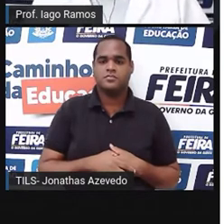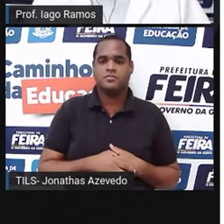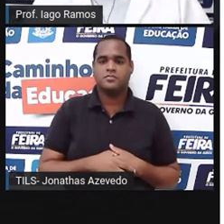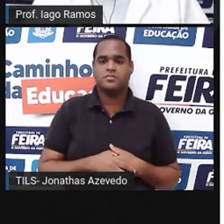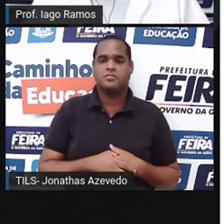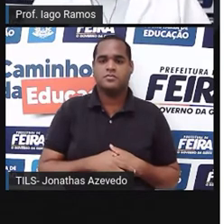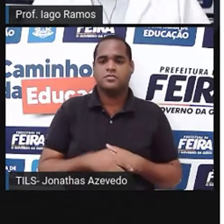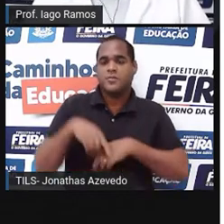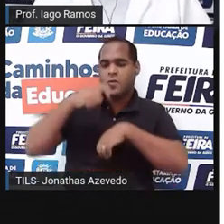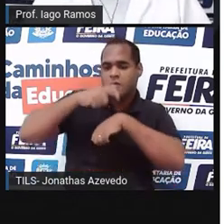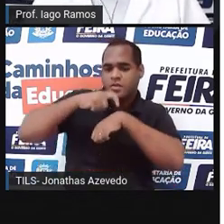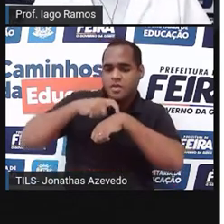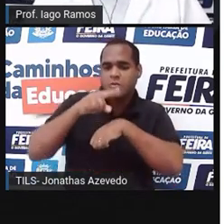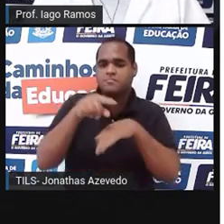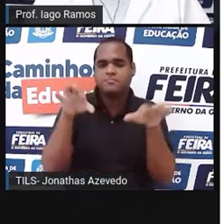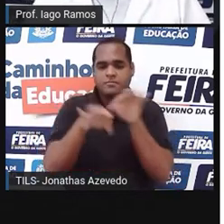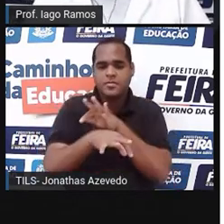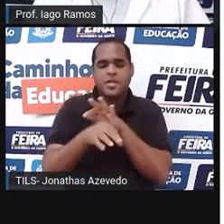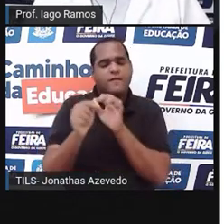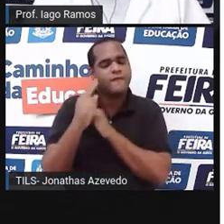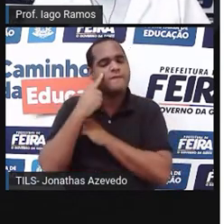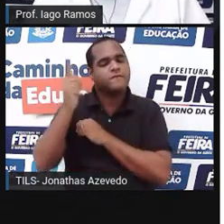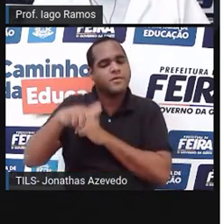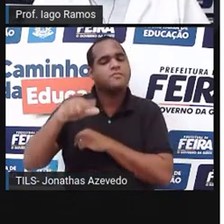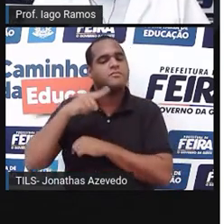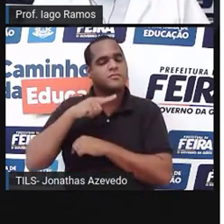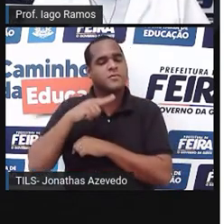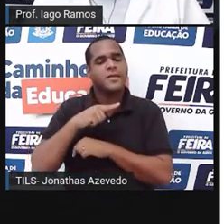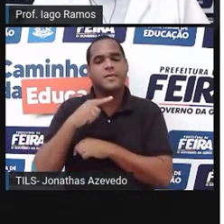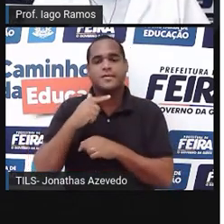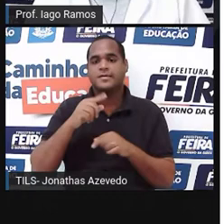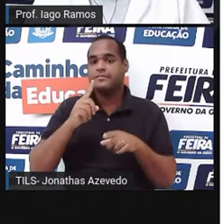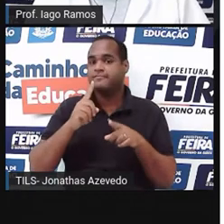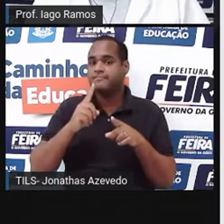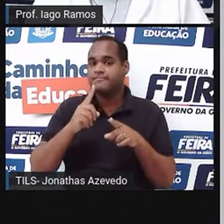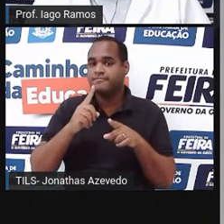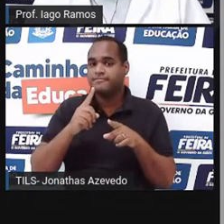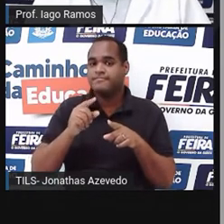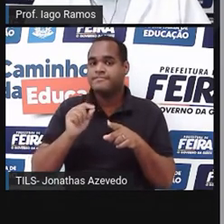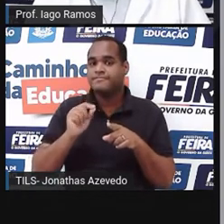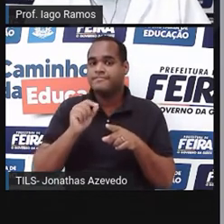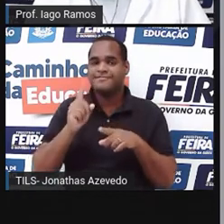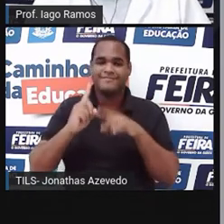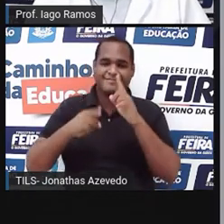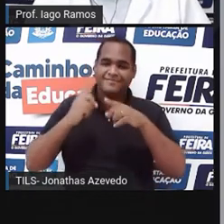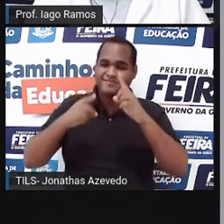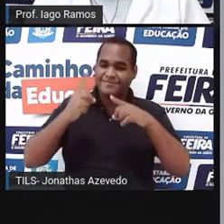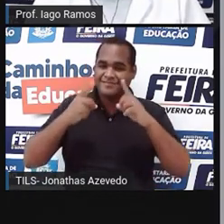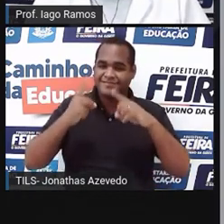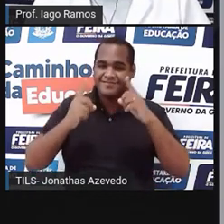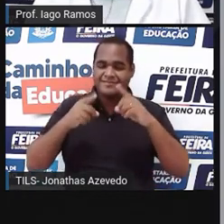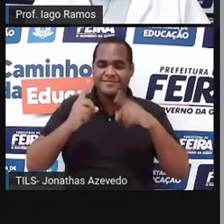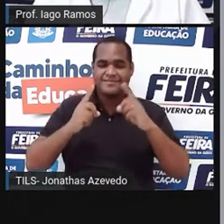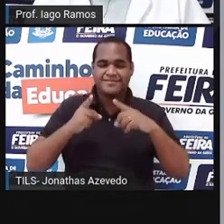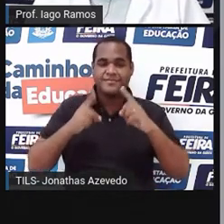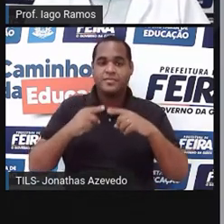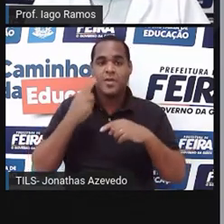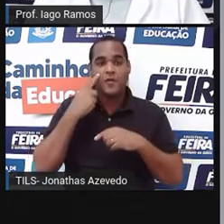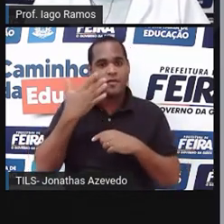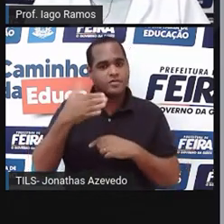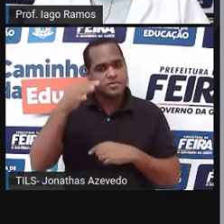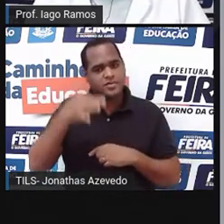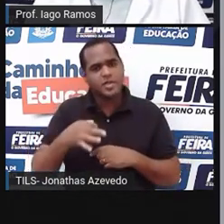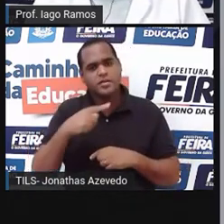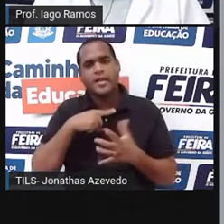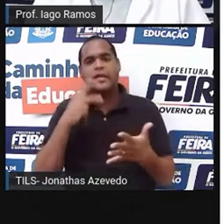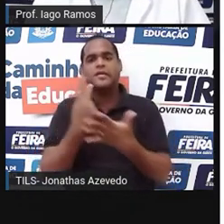Olha o tempo acabando. Já vamos fazer aqui o nosso suspensezinho. Olha só. Acertou.